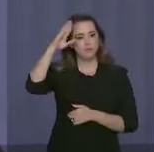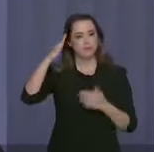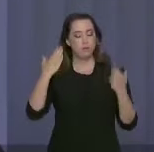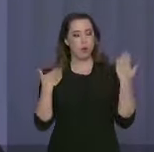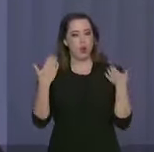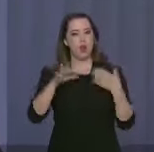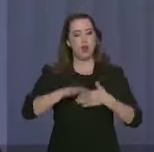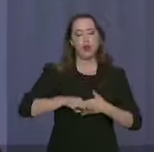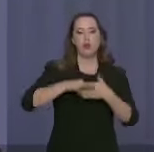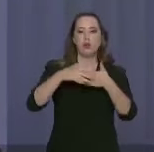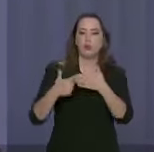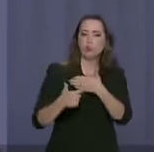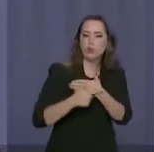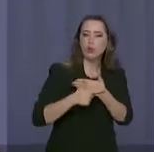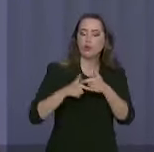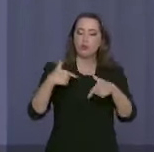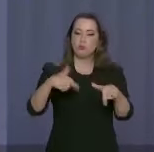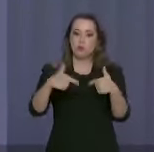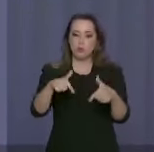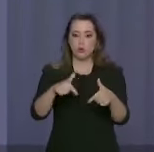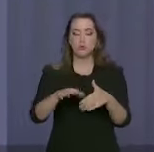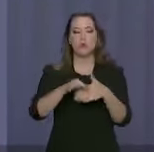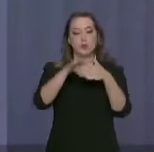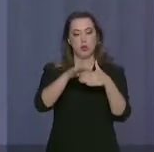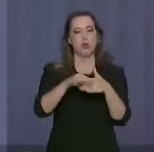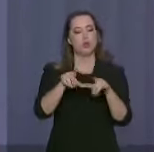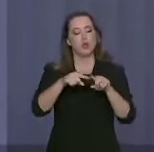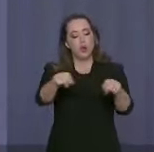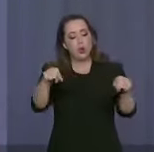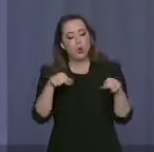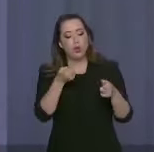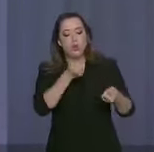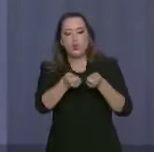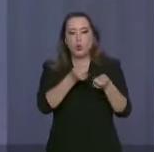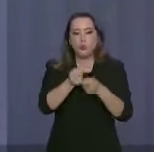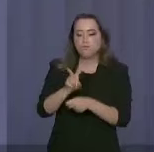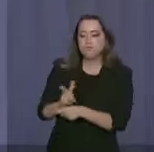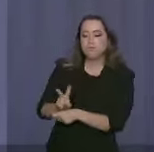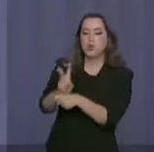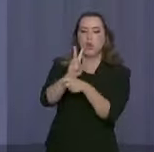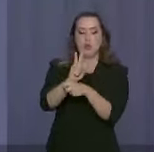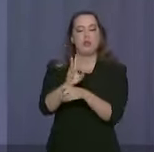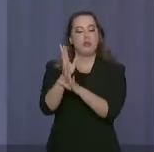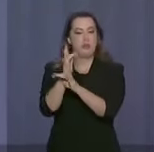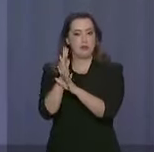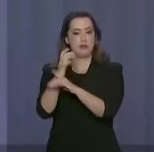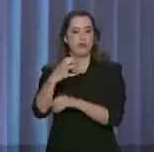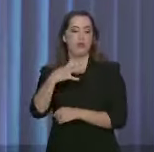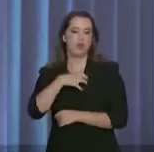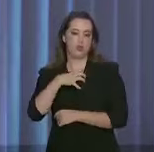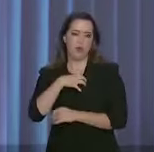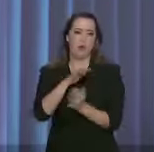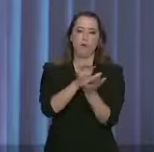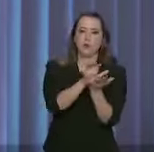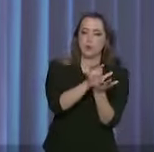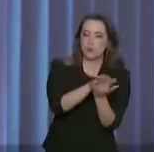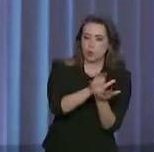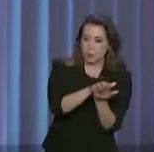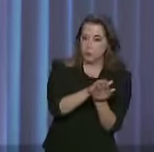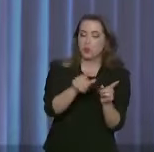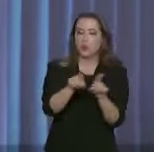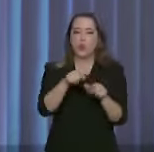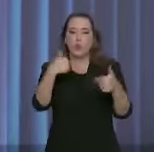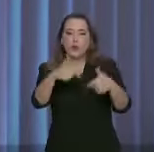desempenhar o papel de coordenação operacional, estabelecendo salas de comando e controle nas cidades de Salvador e Recife. Desse trabalho